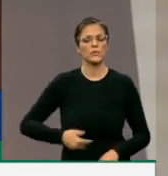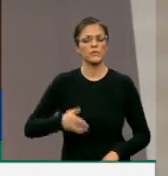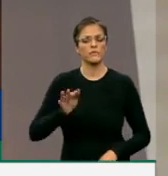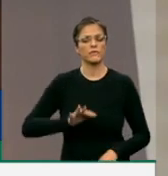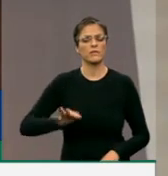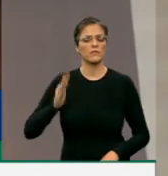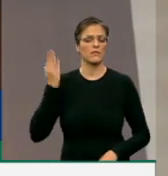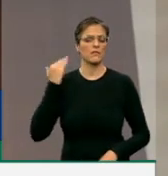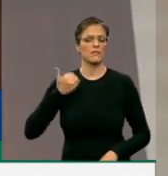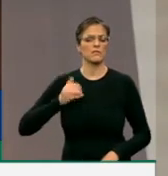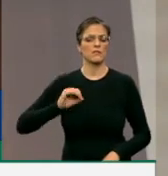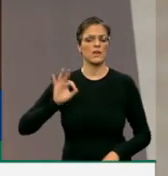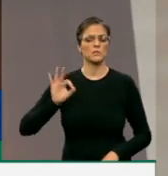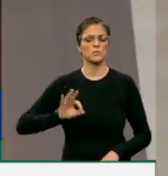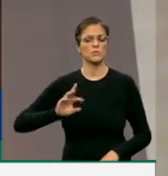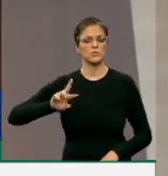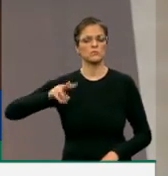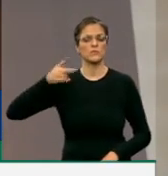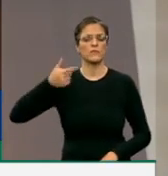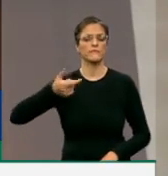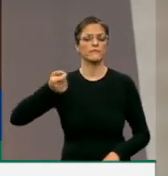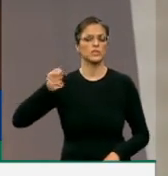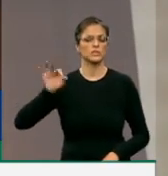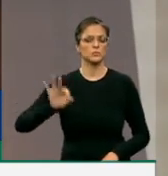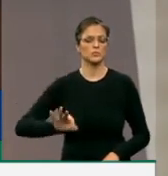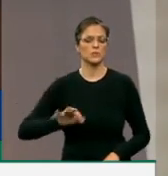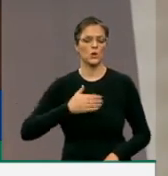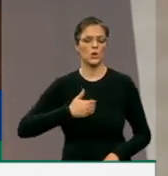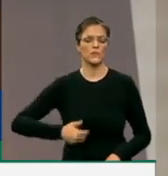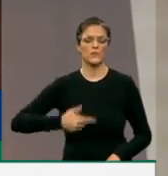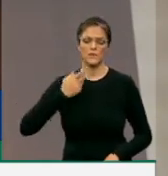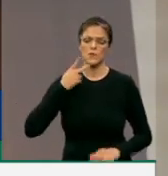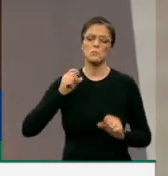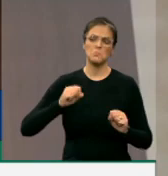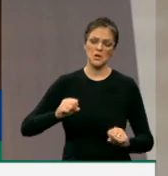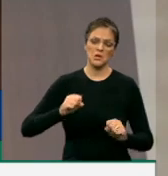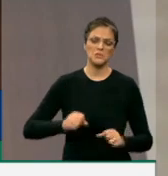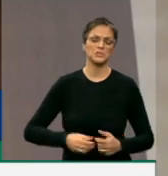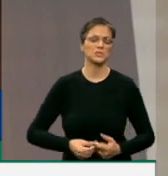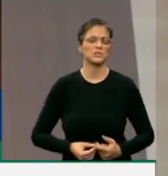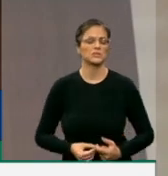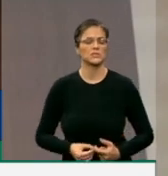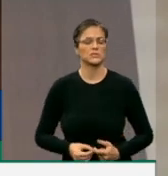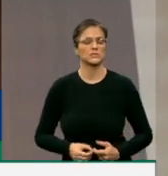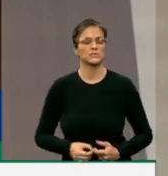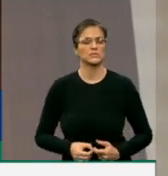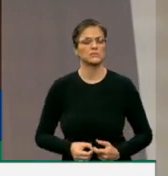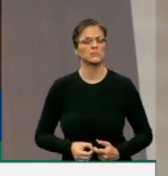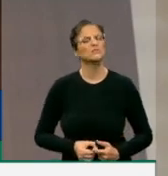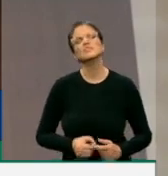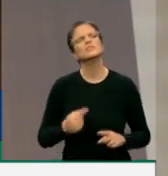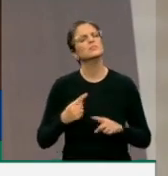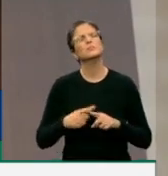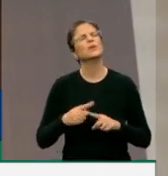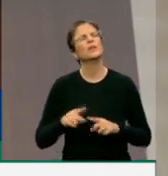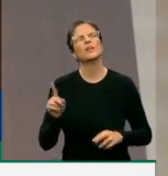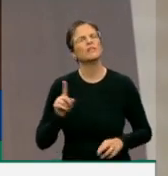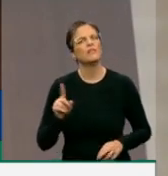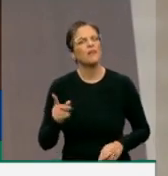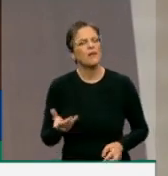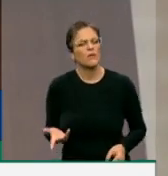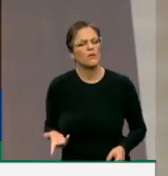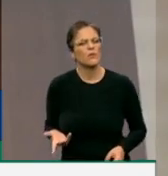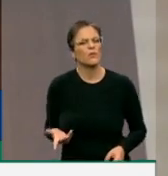10% que está jogando para 20%. O governo já analisou que pode até ir além. Por que não votar? Por que obstruir? Por que não dar presença?